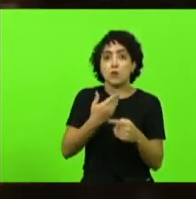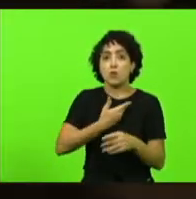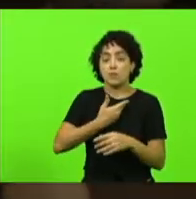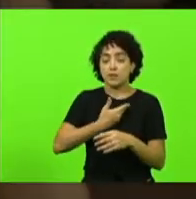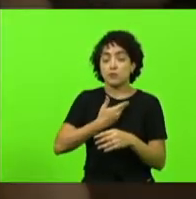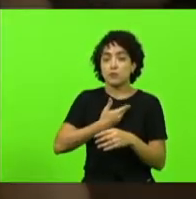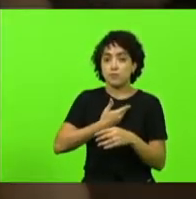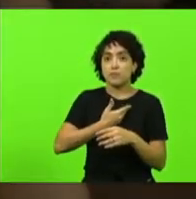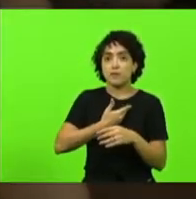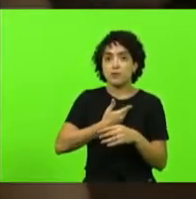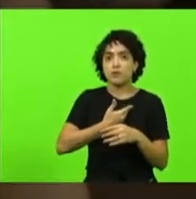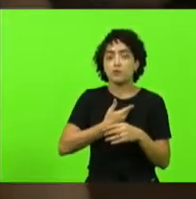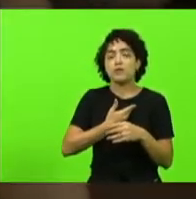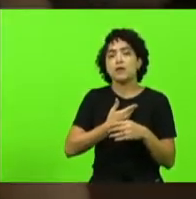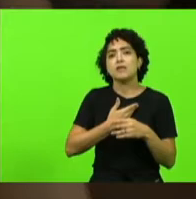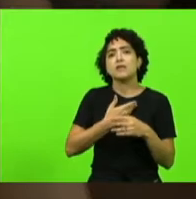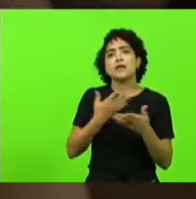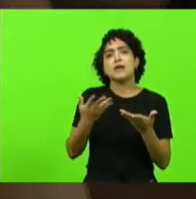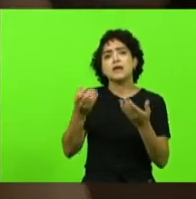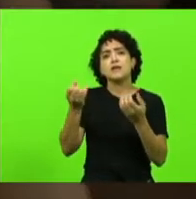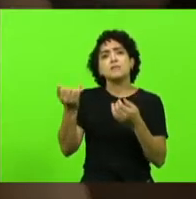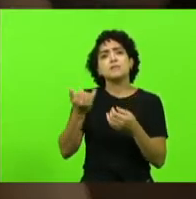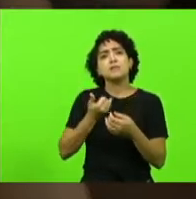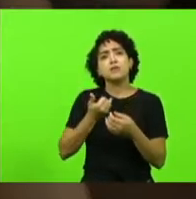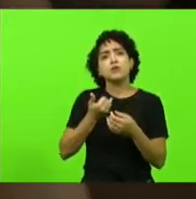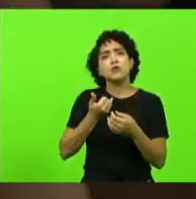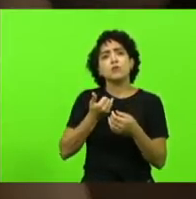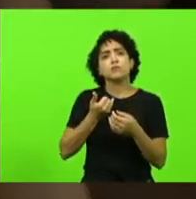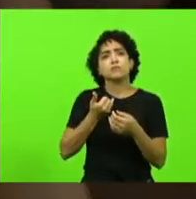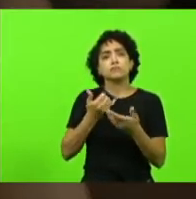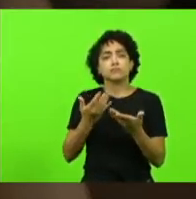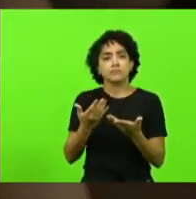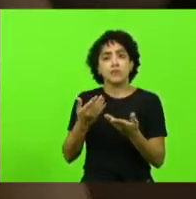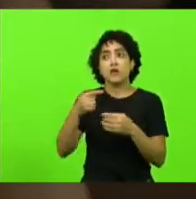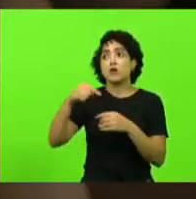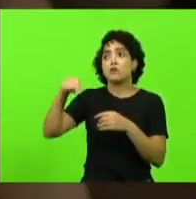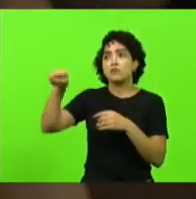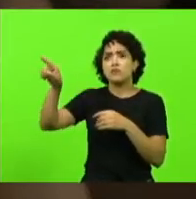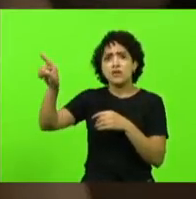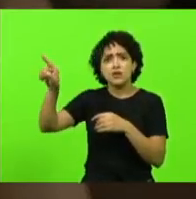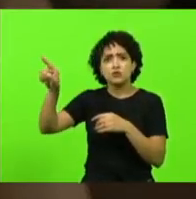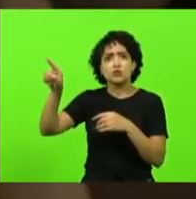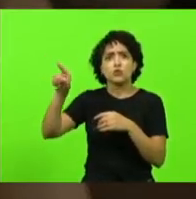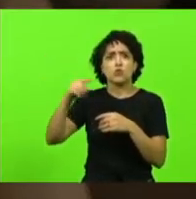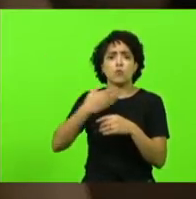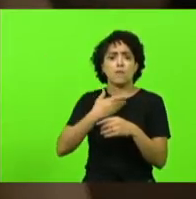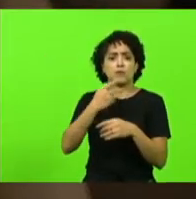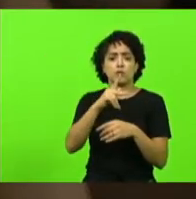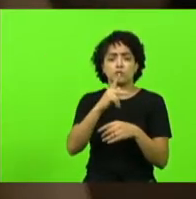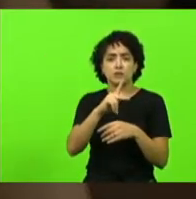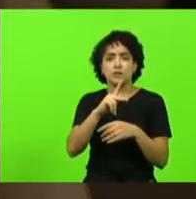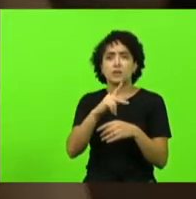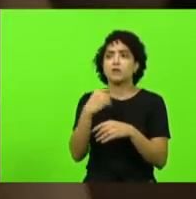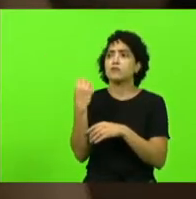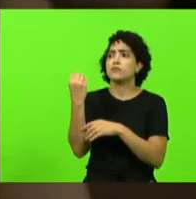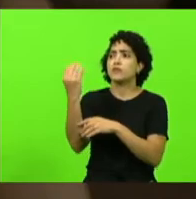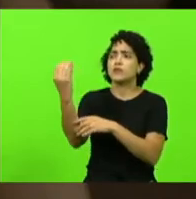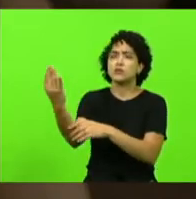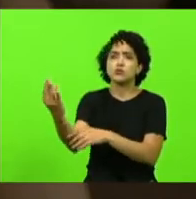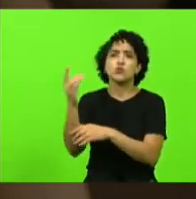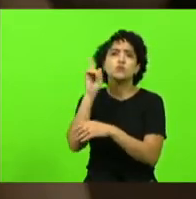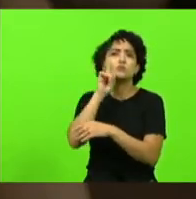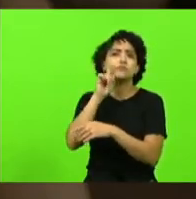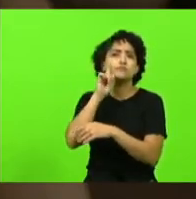final de semana que um conhecido seu foi para os Estados Unidos e começou lá a passar dificuldade como